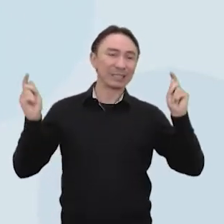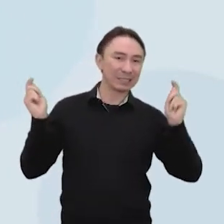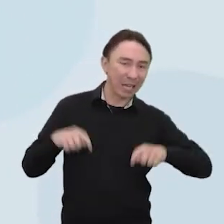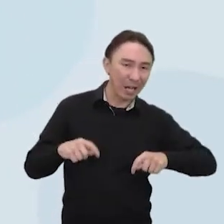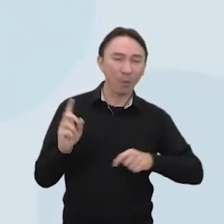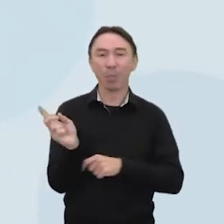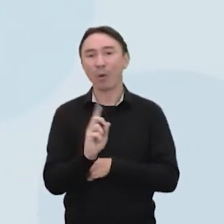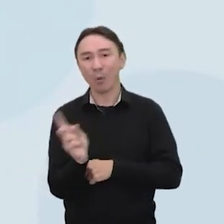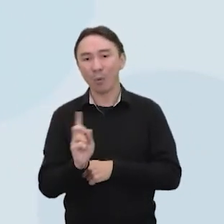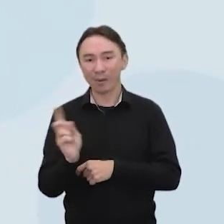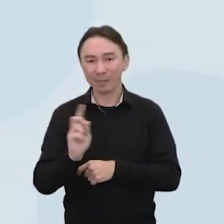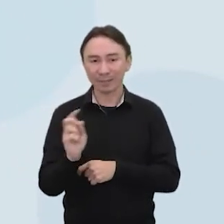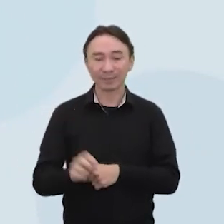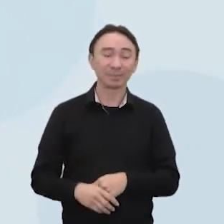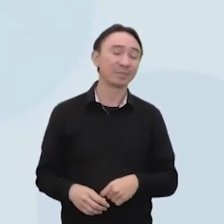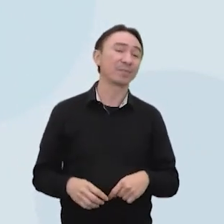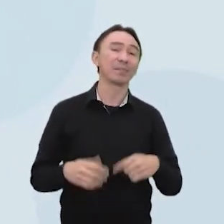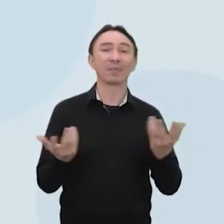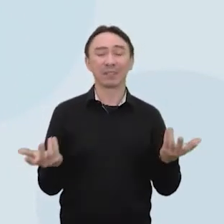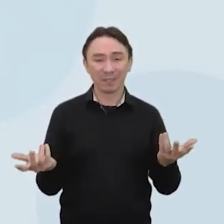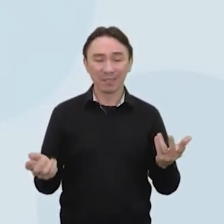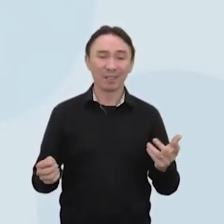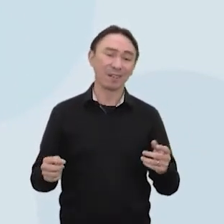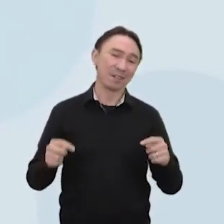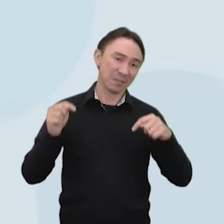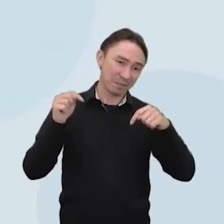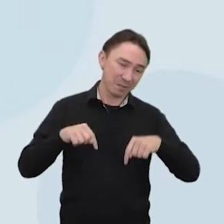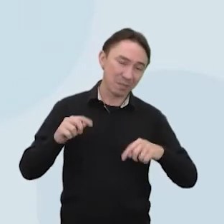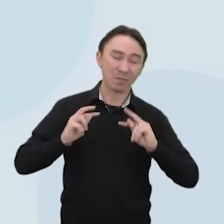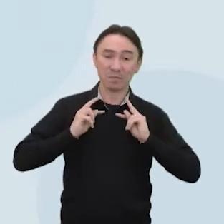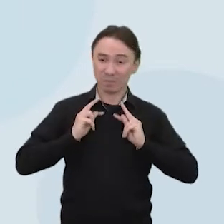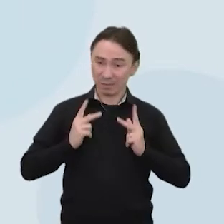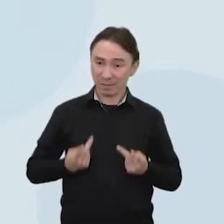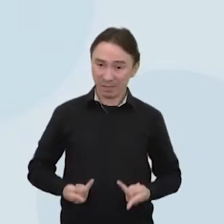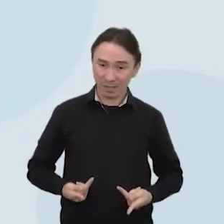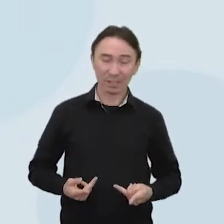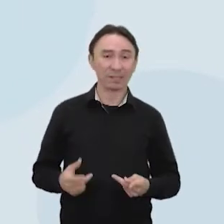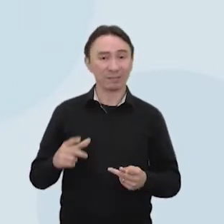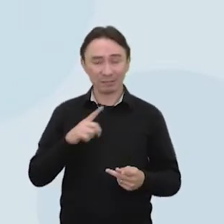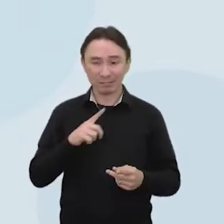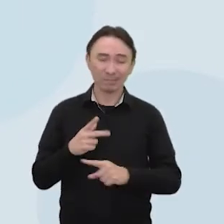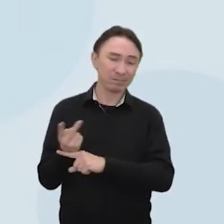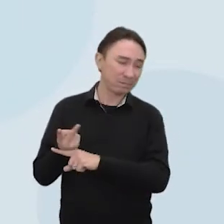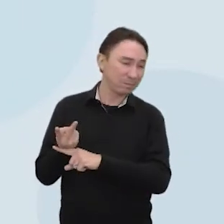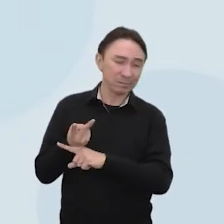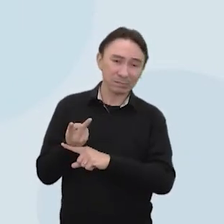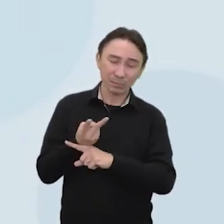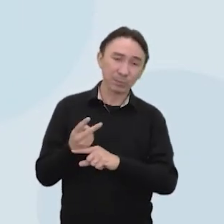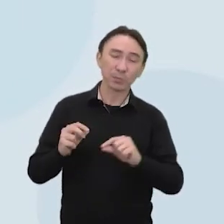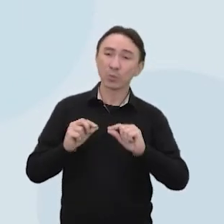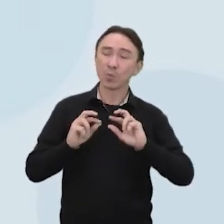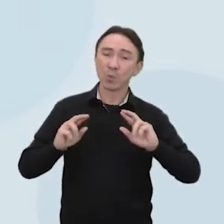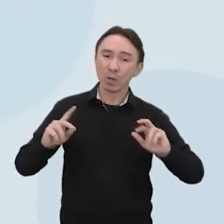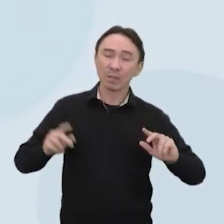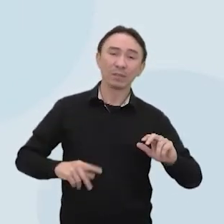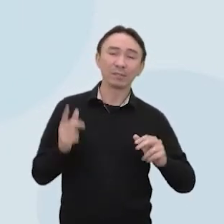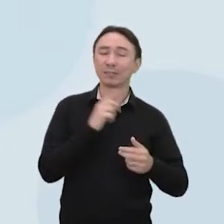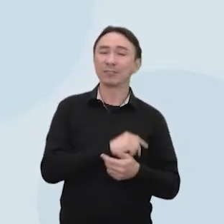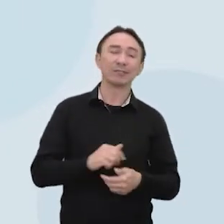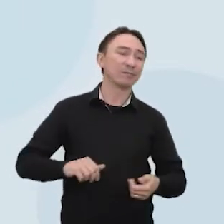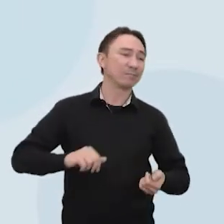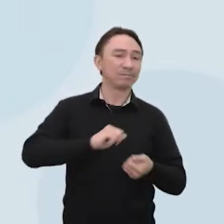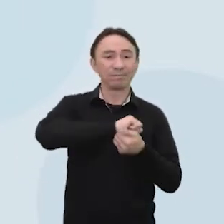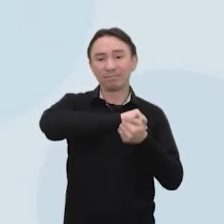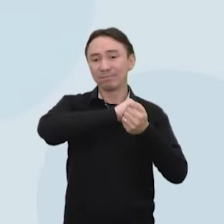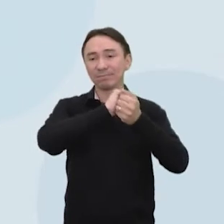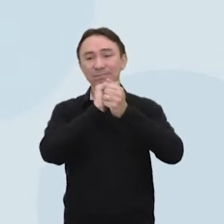transformação, a humanidade tem buscado, então, essas formas de transformação de maneira que não cause muito impacto ambiental, nem